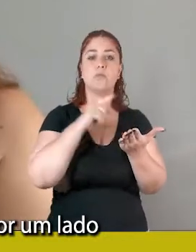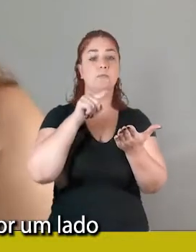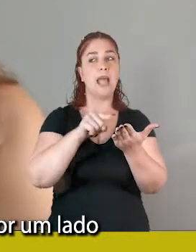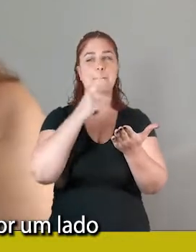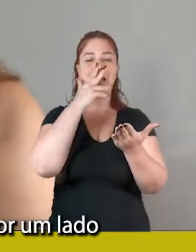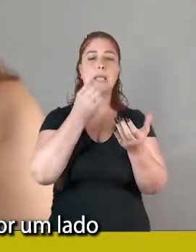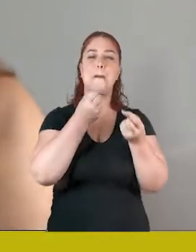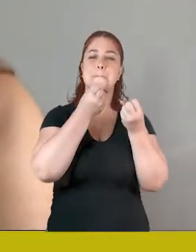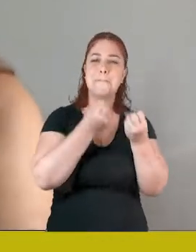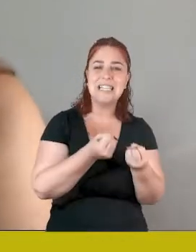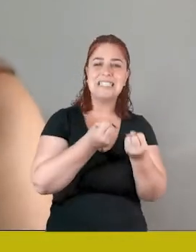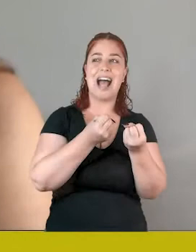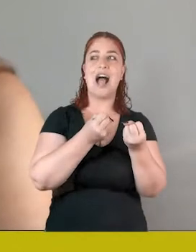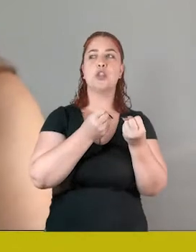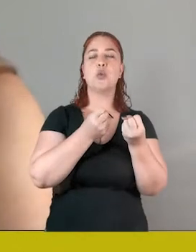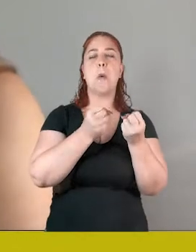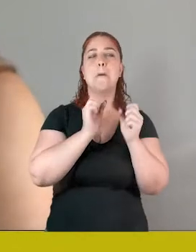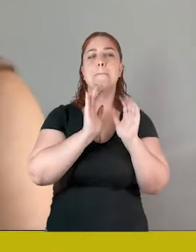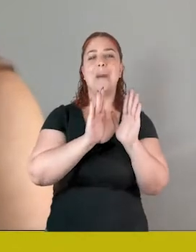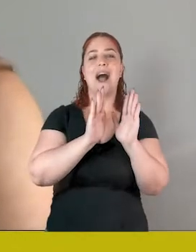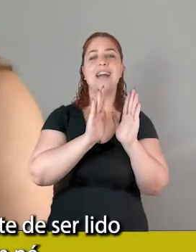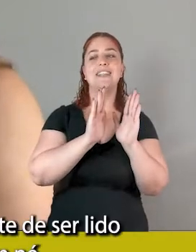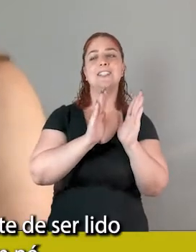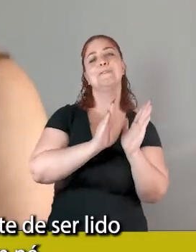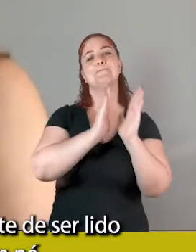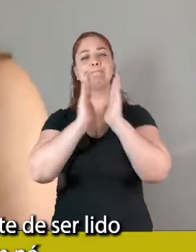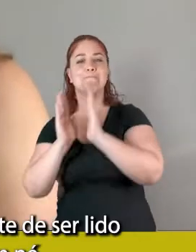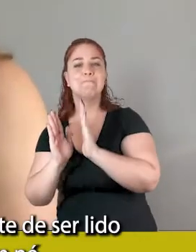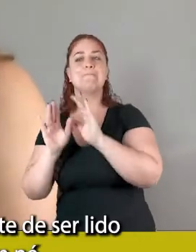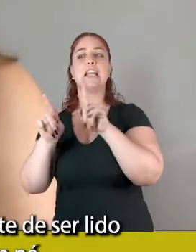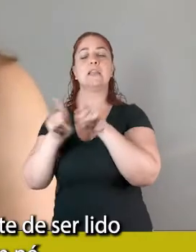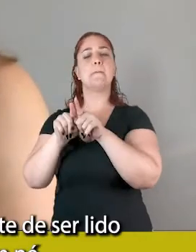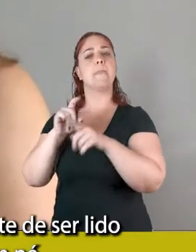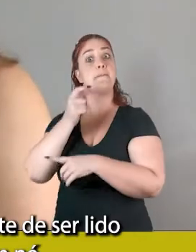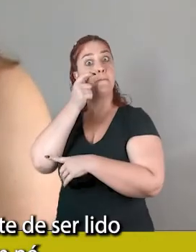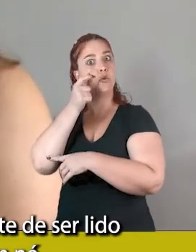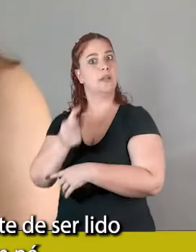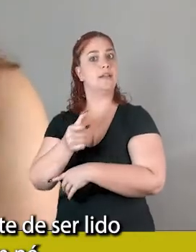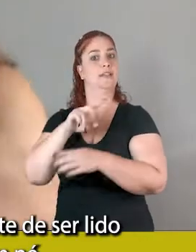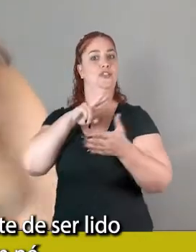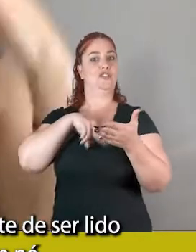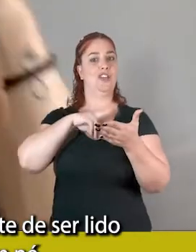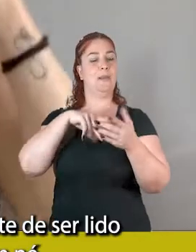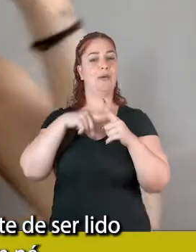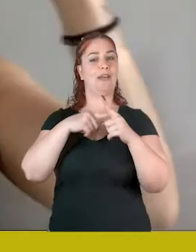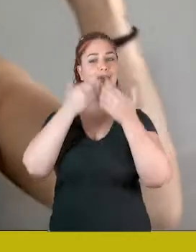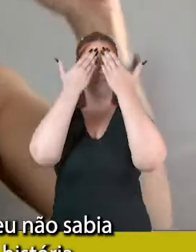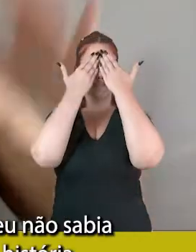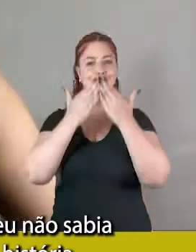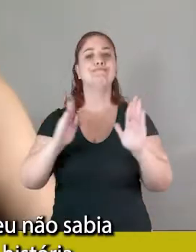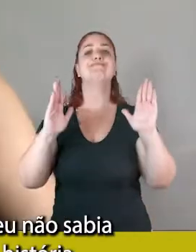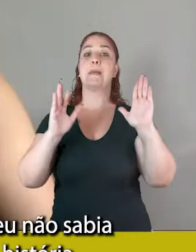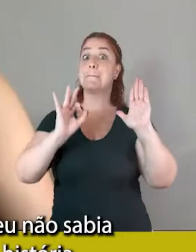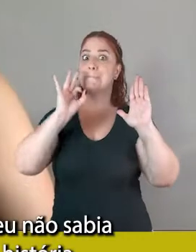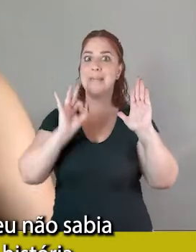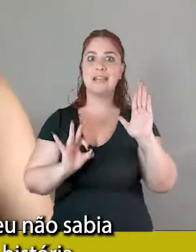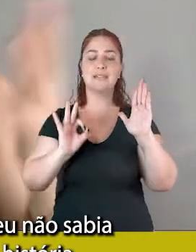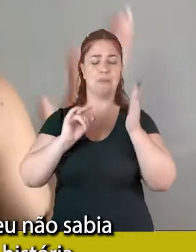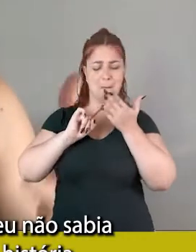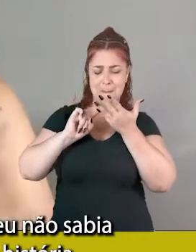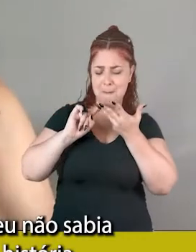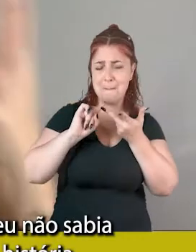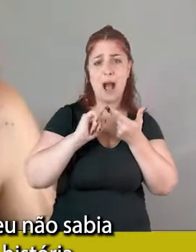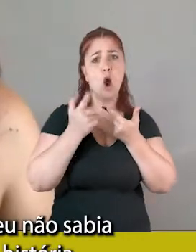lado, mas ele é, ele é, ele é um livro muito interessante de ser lido, porque abre assim, né, nossa, quanta